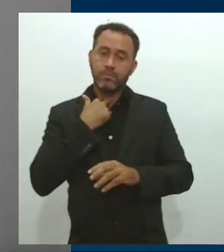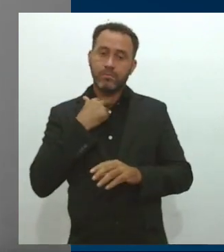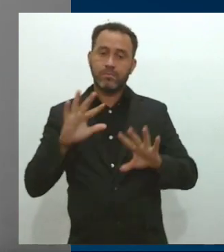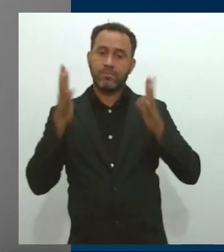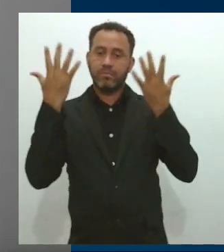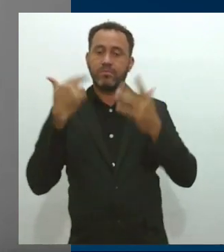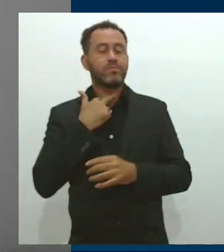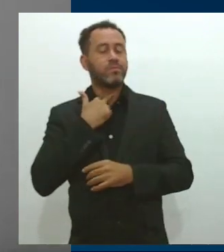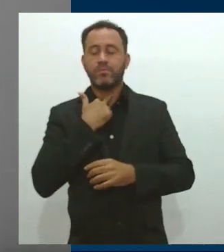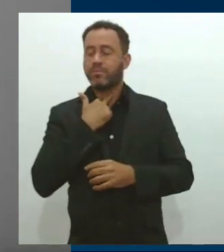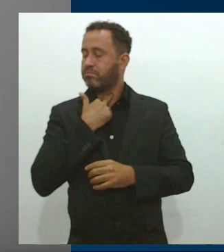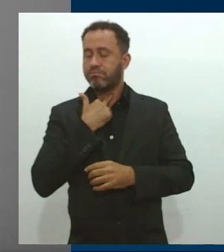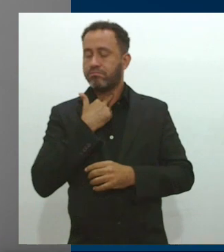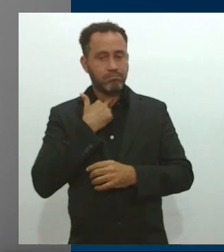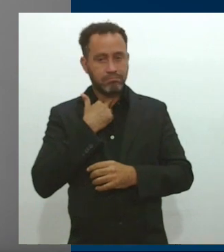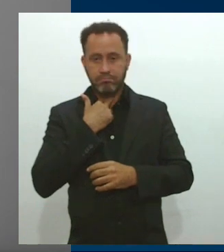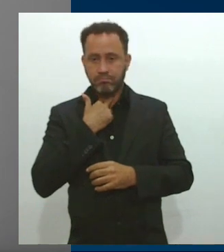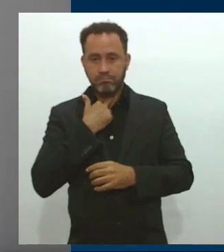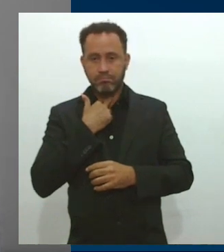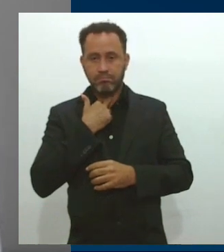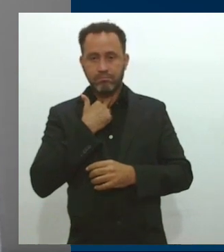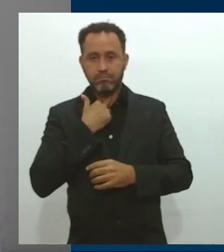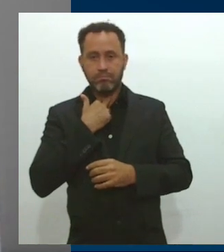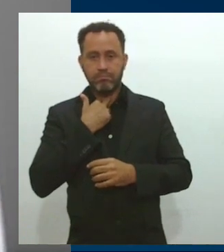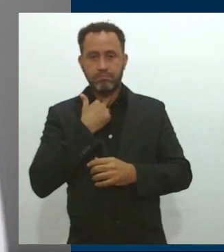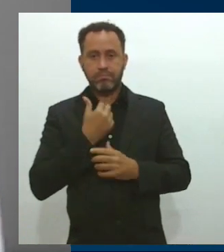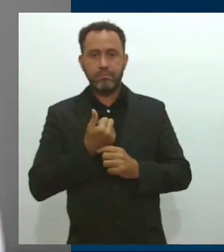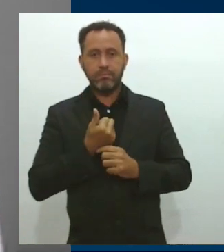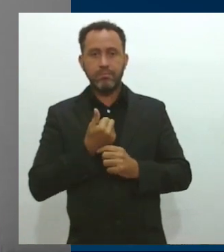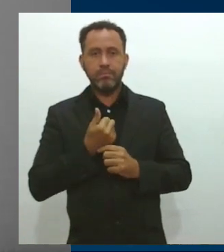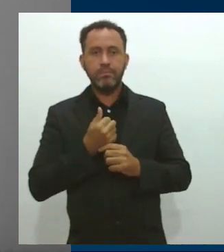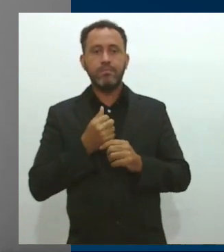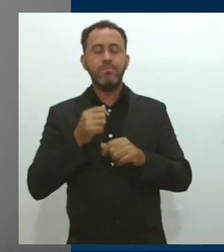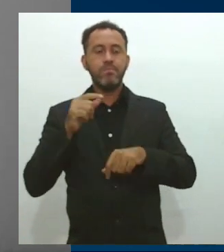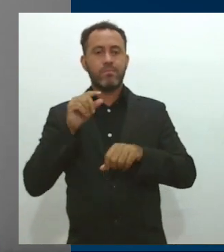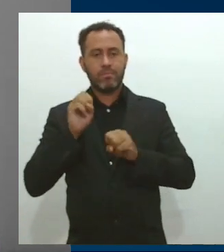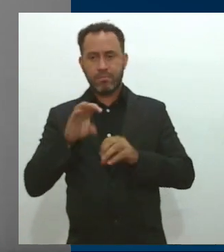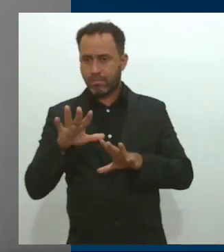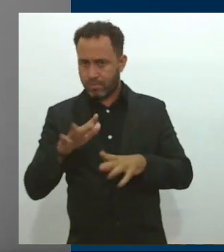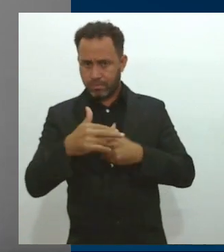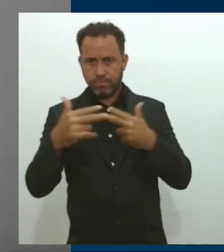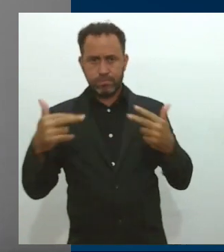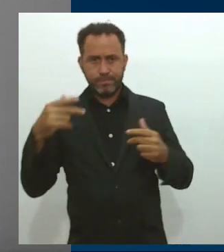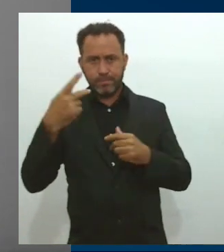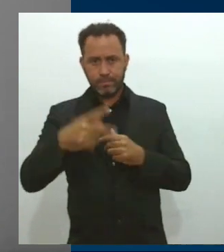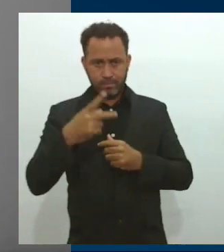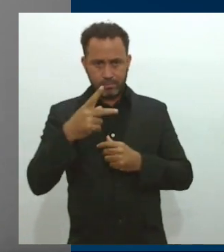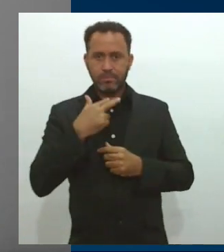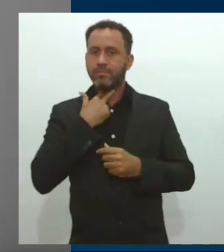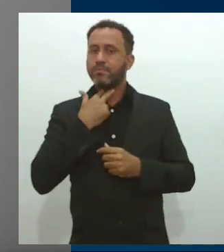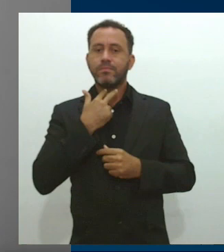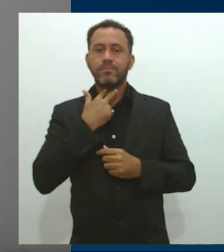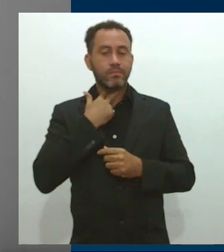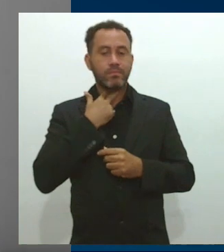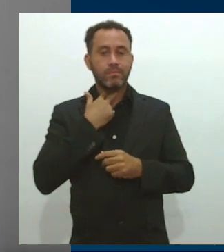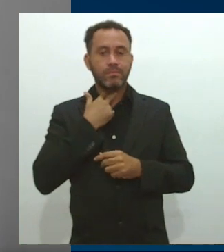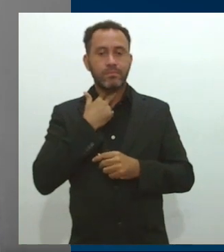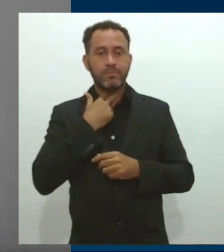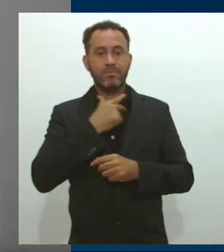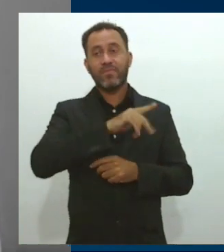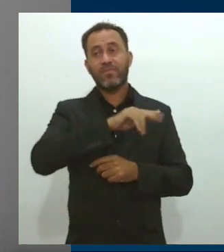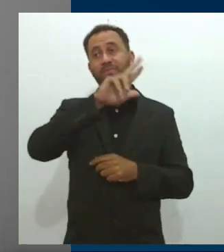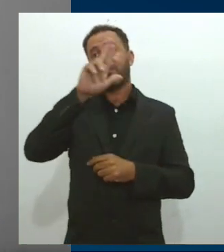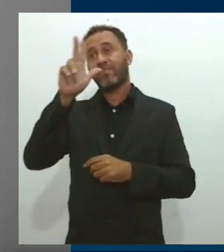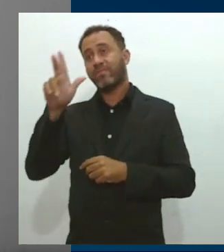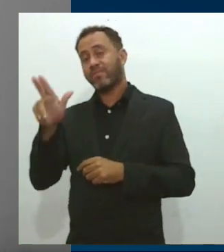aqui, elas não podem acessar a educação, algumas coisas daqui, elas não podem acessar vários